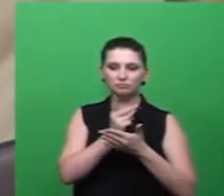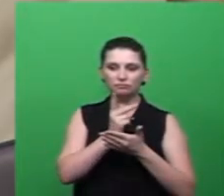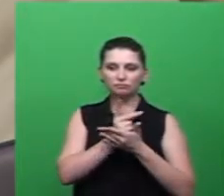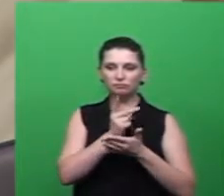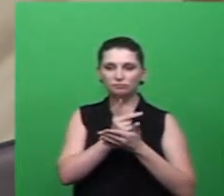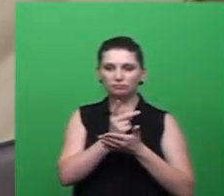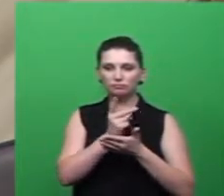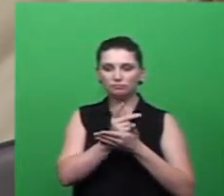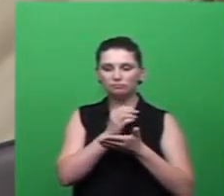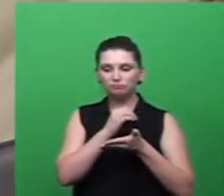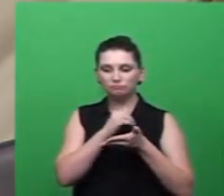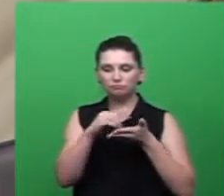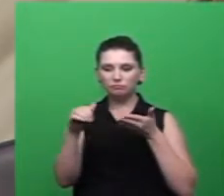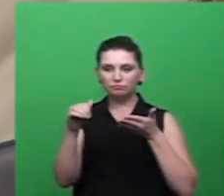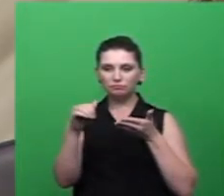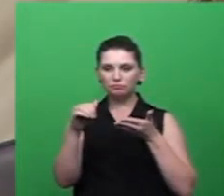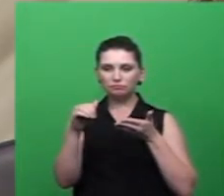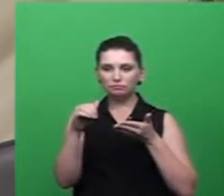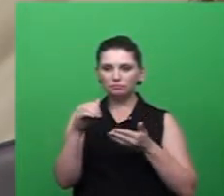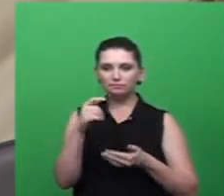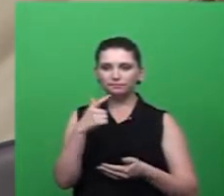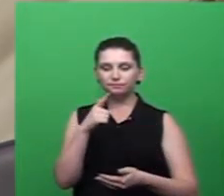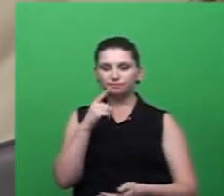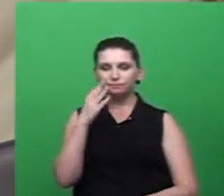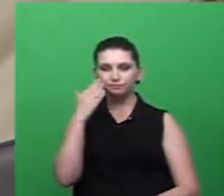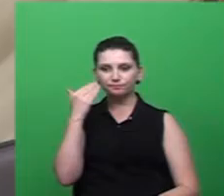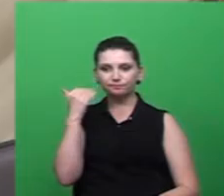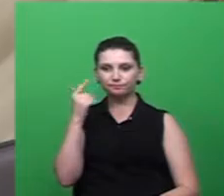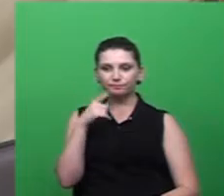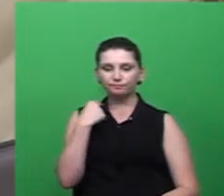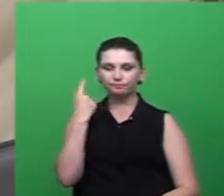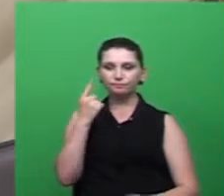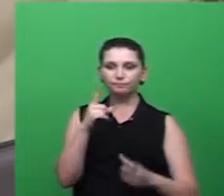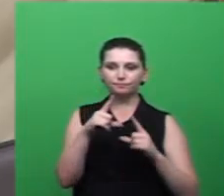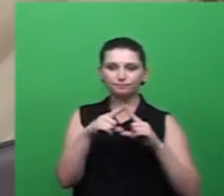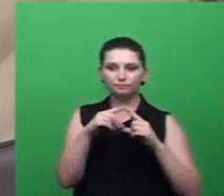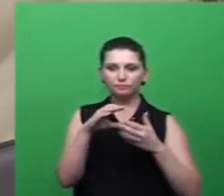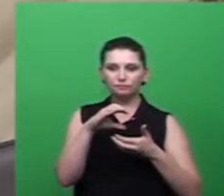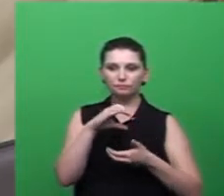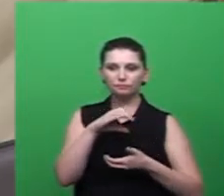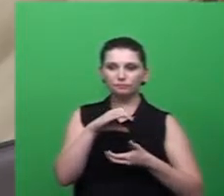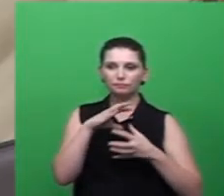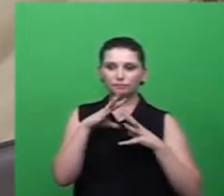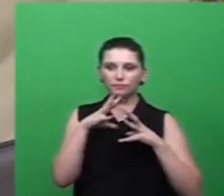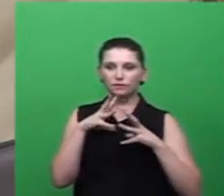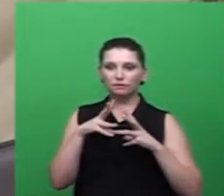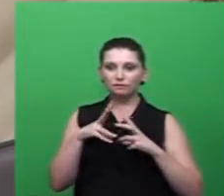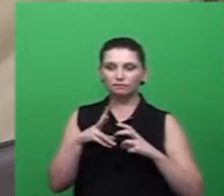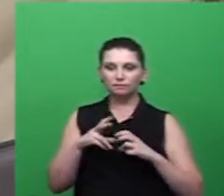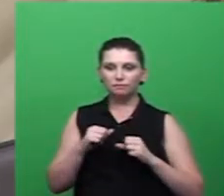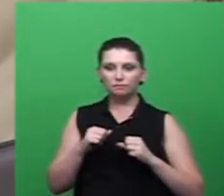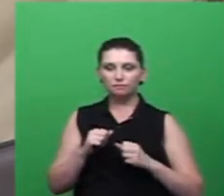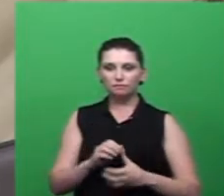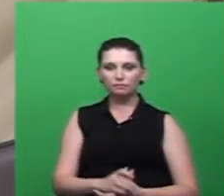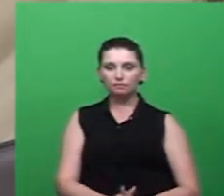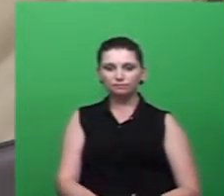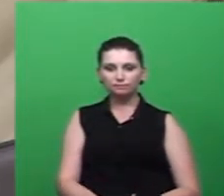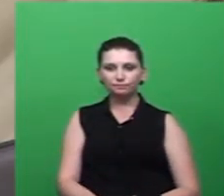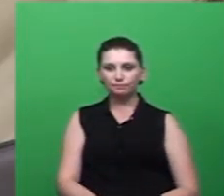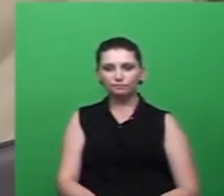e não houve sucesso aí a defesa civil trata de fazer essa limpeza tanto que do ano passado